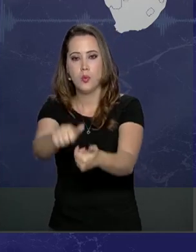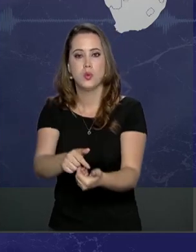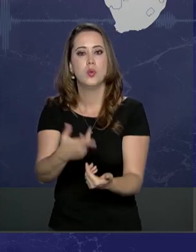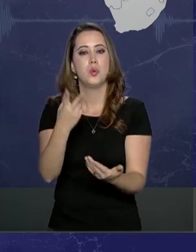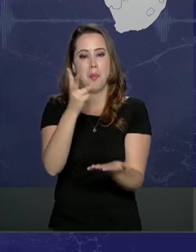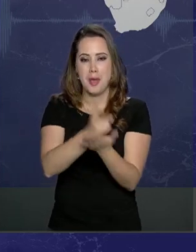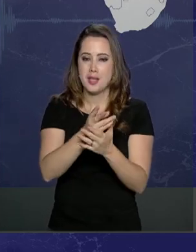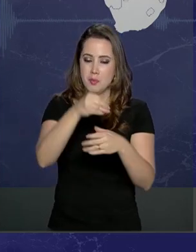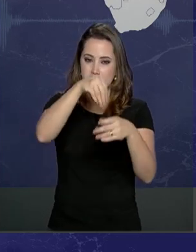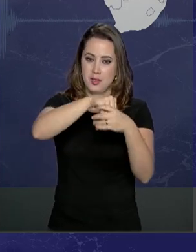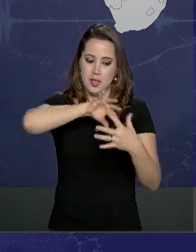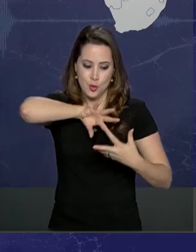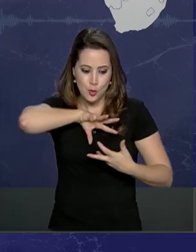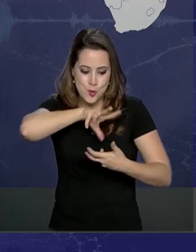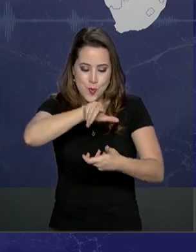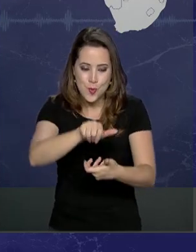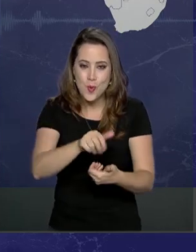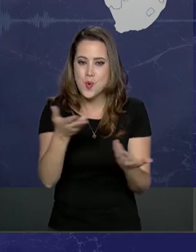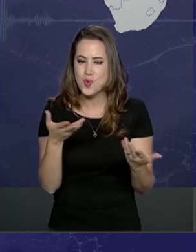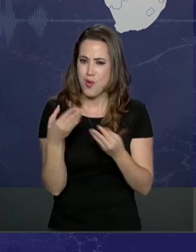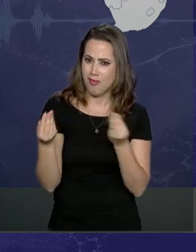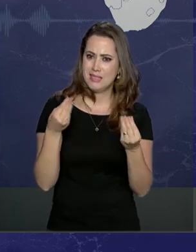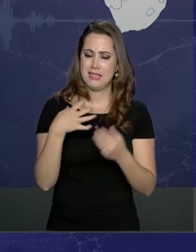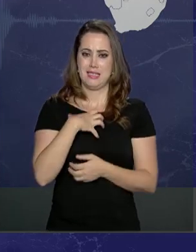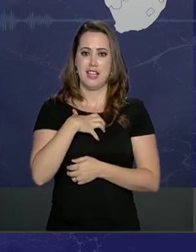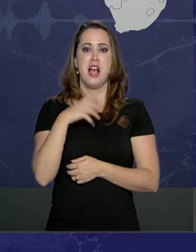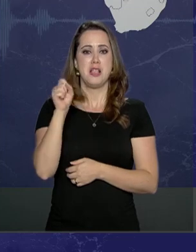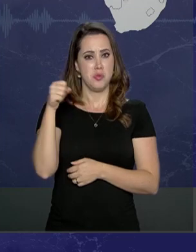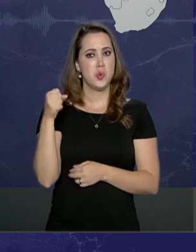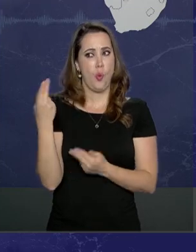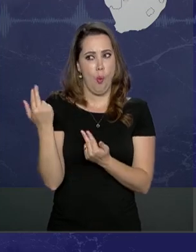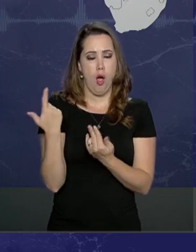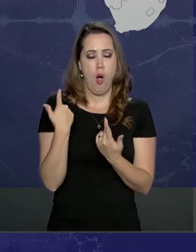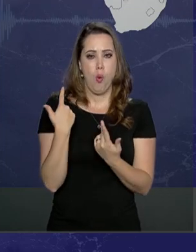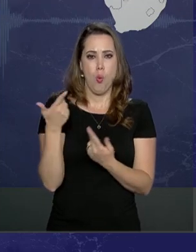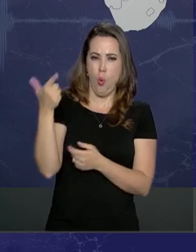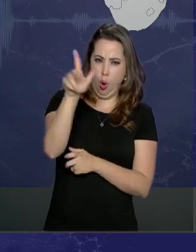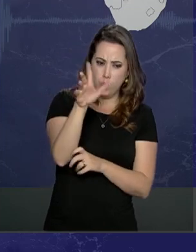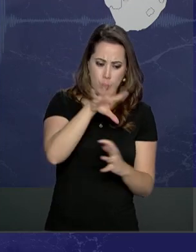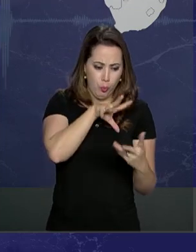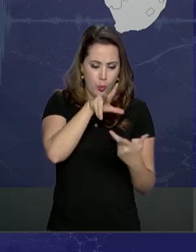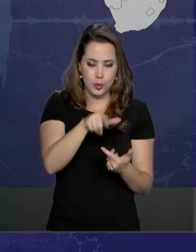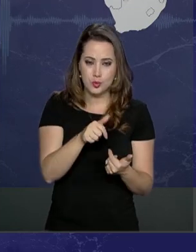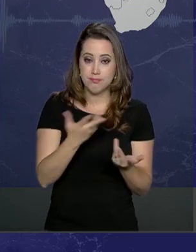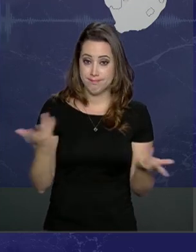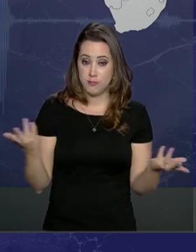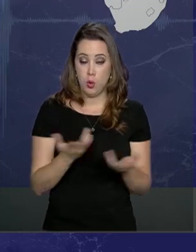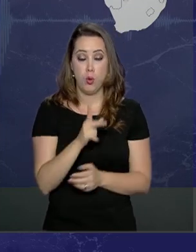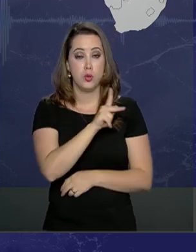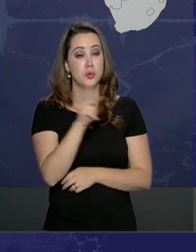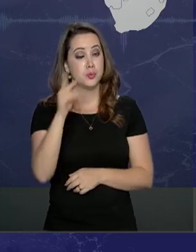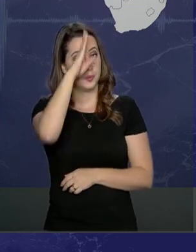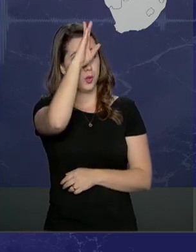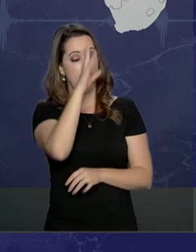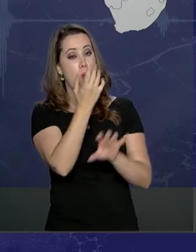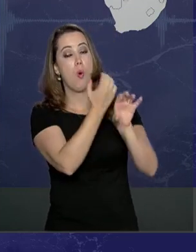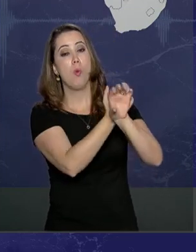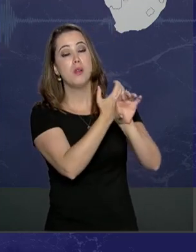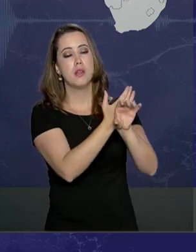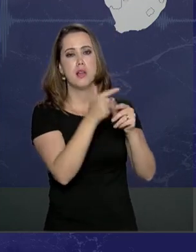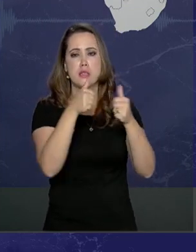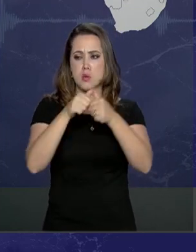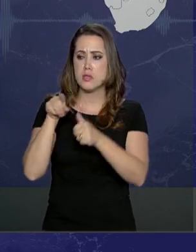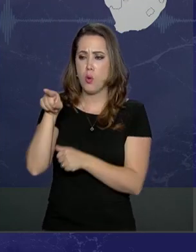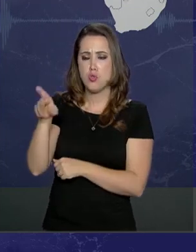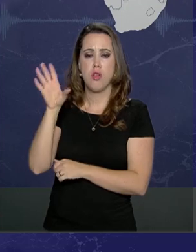da Terra. E é essa a sensação que também temos. Hoje em Brasília, o presidente Bolsonaro participou de uma teleconferência com ministros que estão